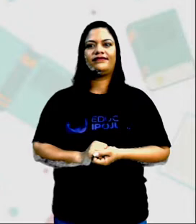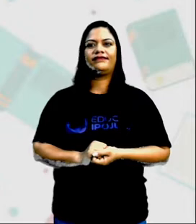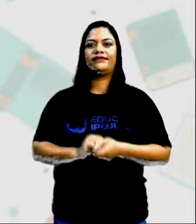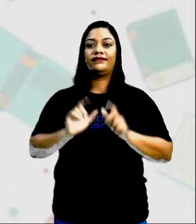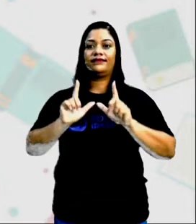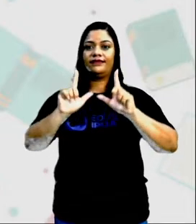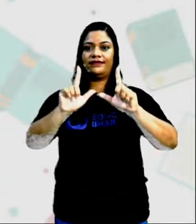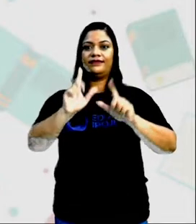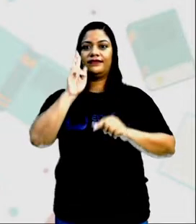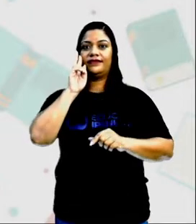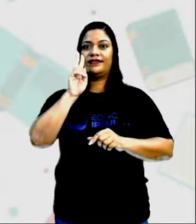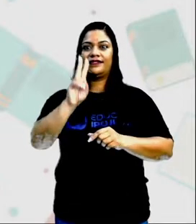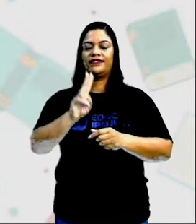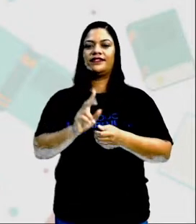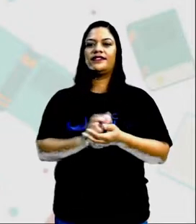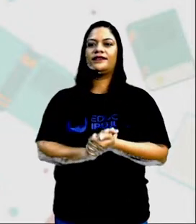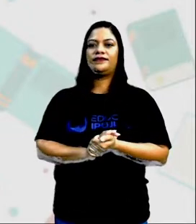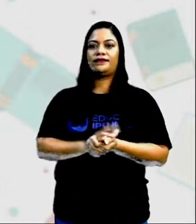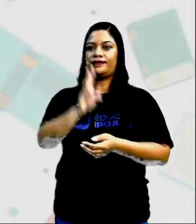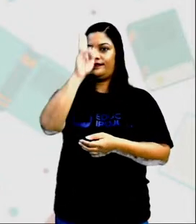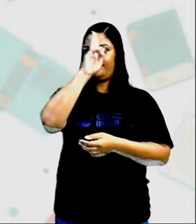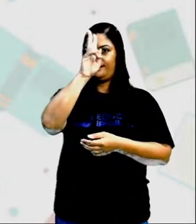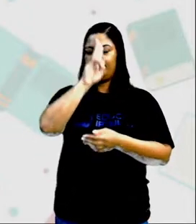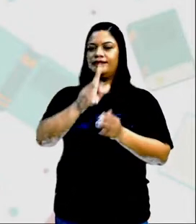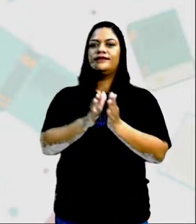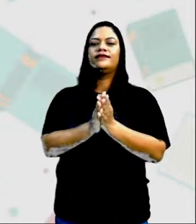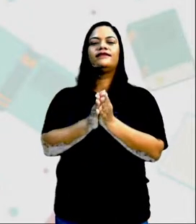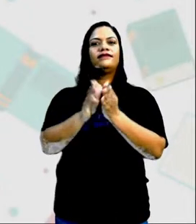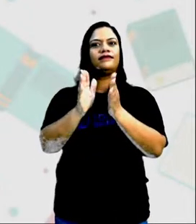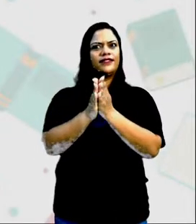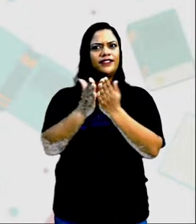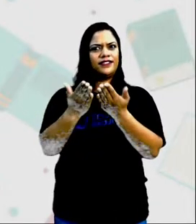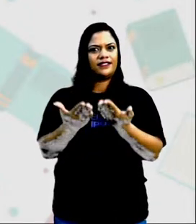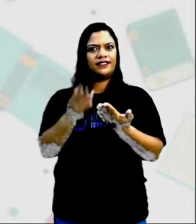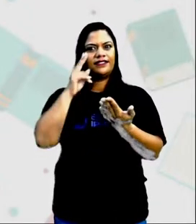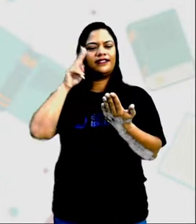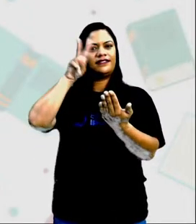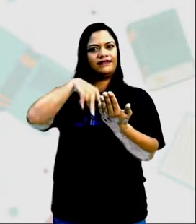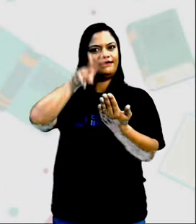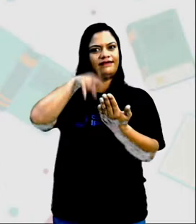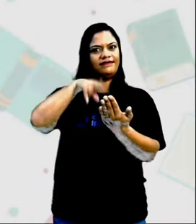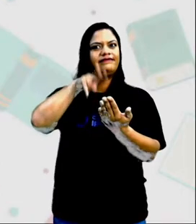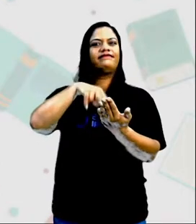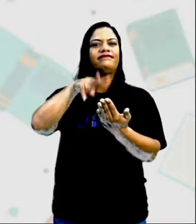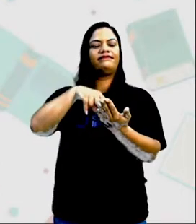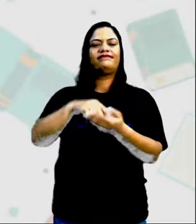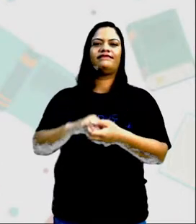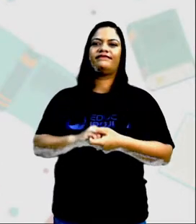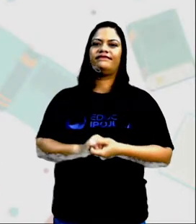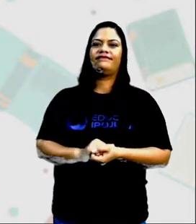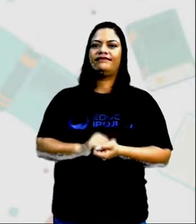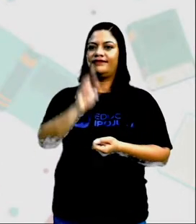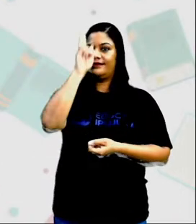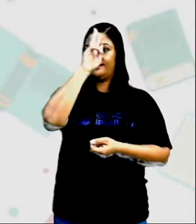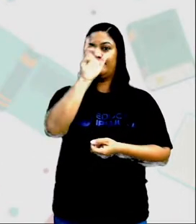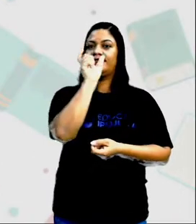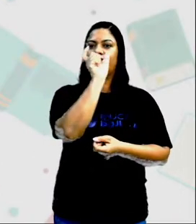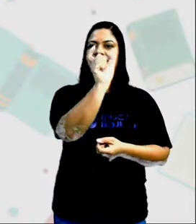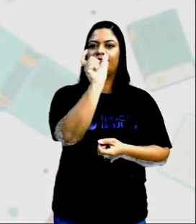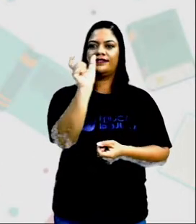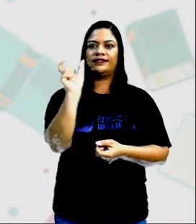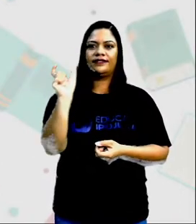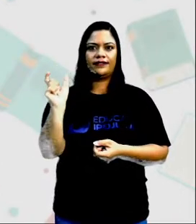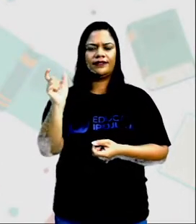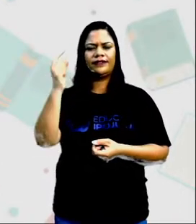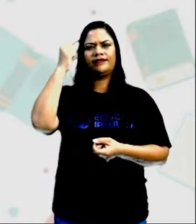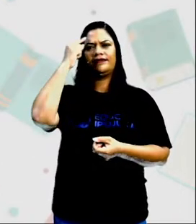um jibi Que você pode procurar Na internet E ler depois Mas observe que Aí eles estão pensando